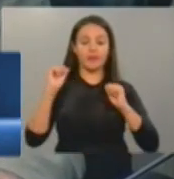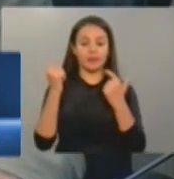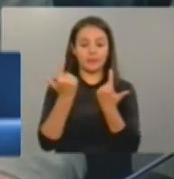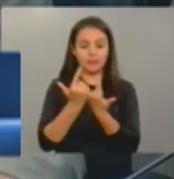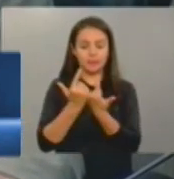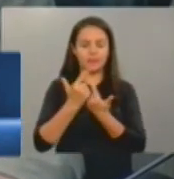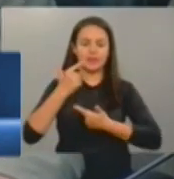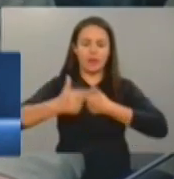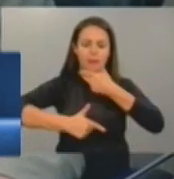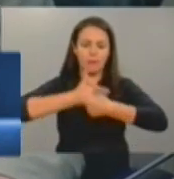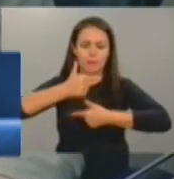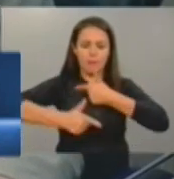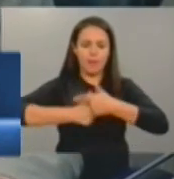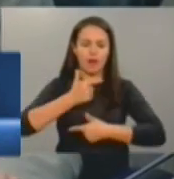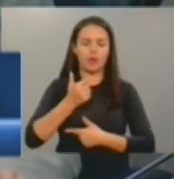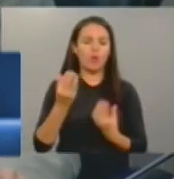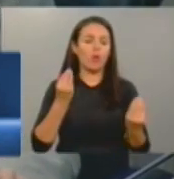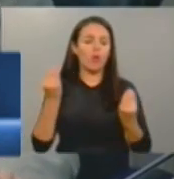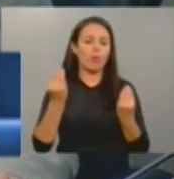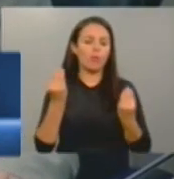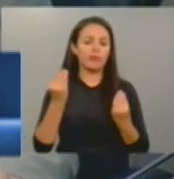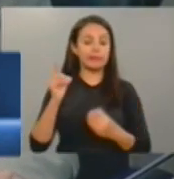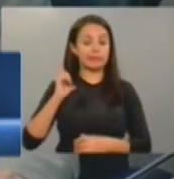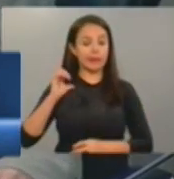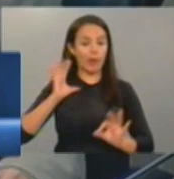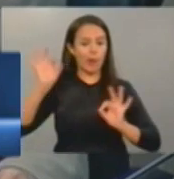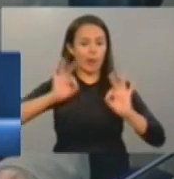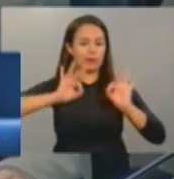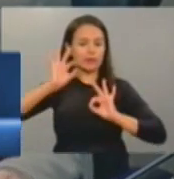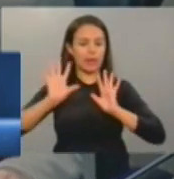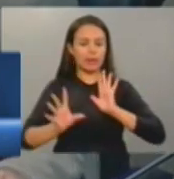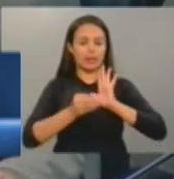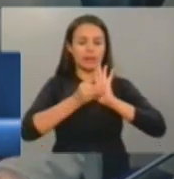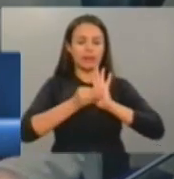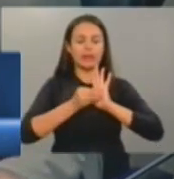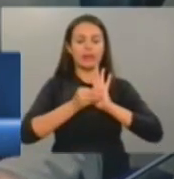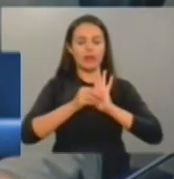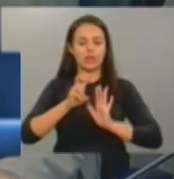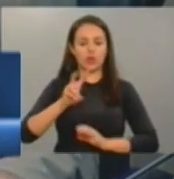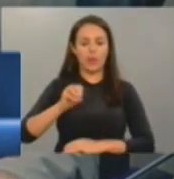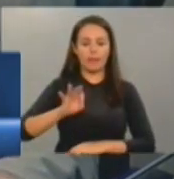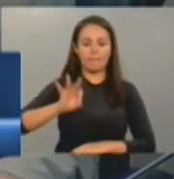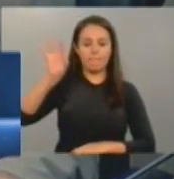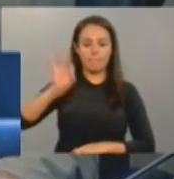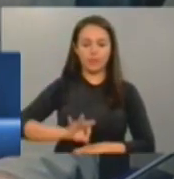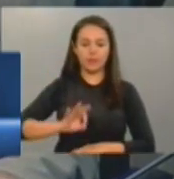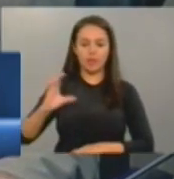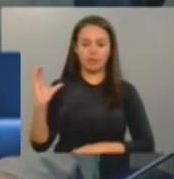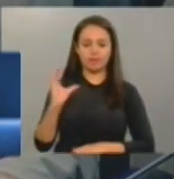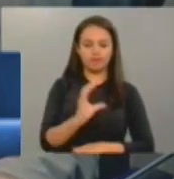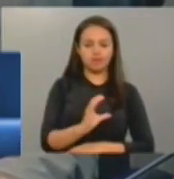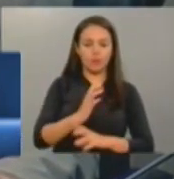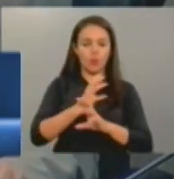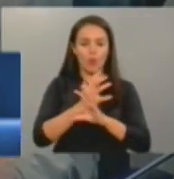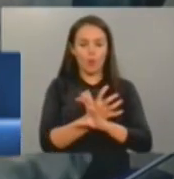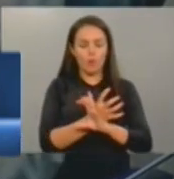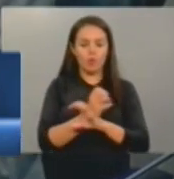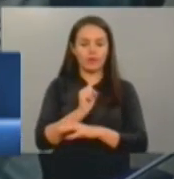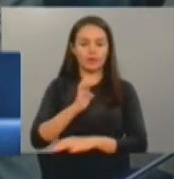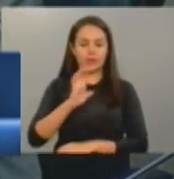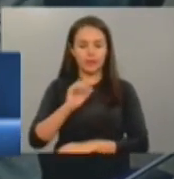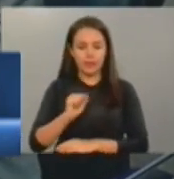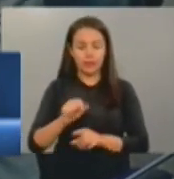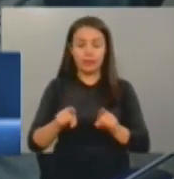que trabalhou a questão das emendas dos parlamentares, 50% de ir para a seca, enfrentamento à seca, enfrentamento à